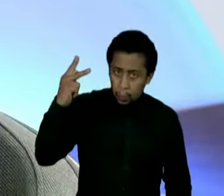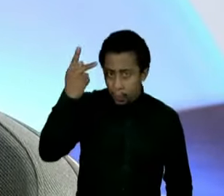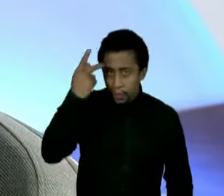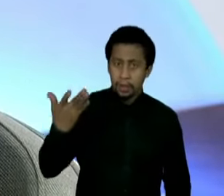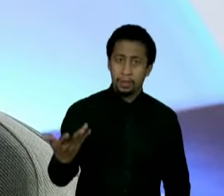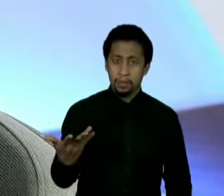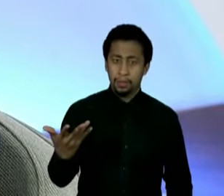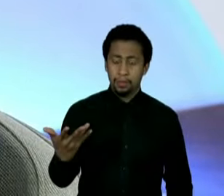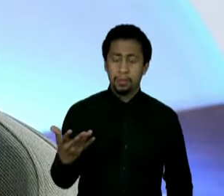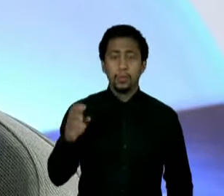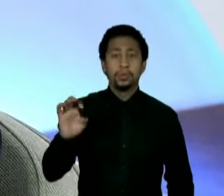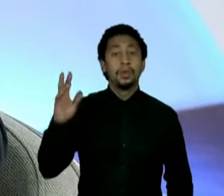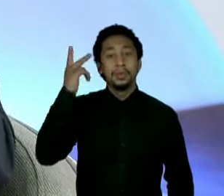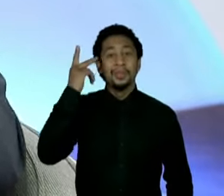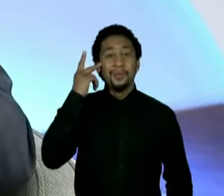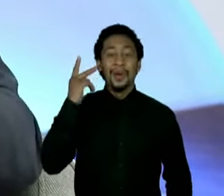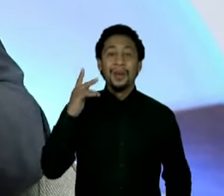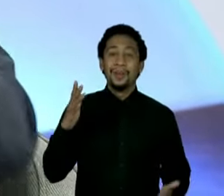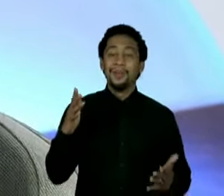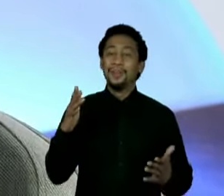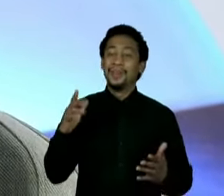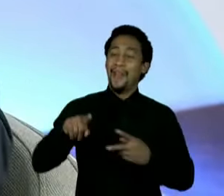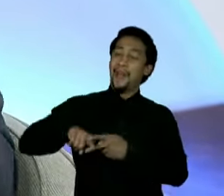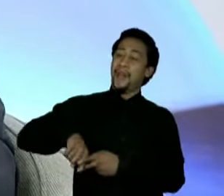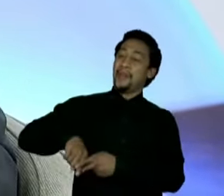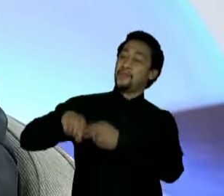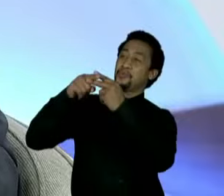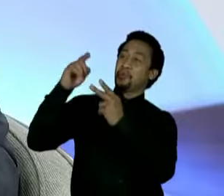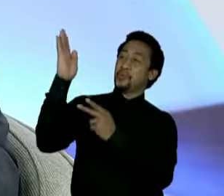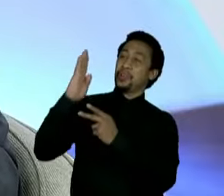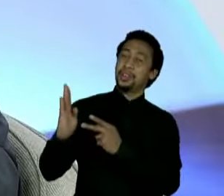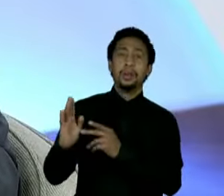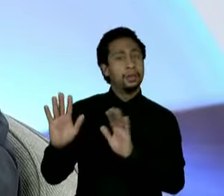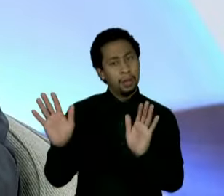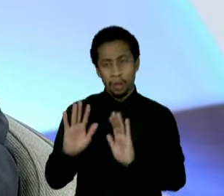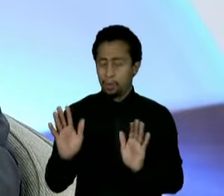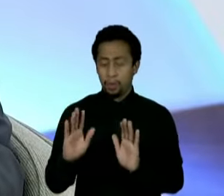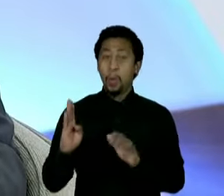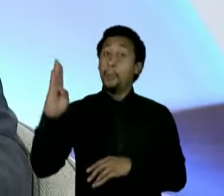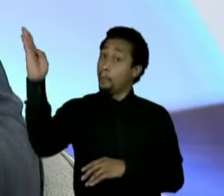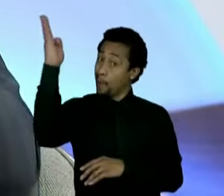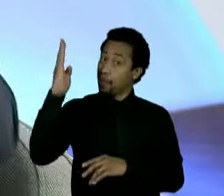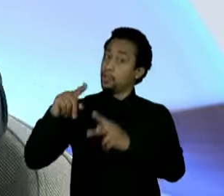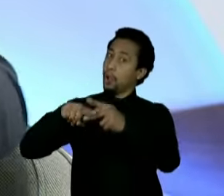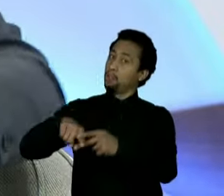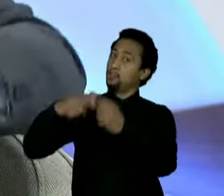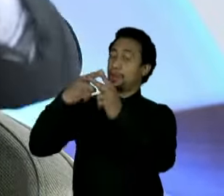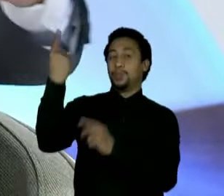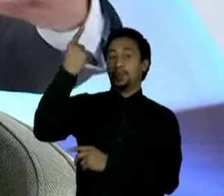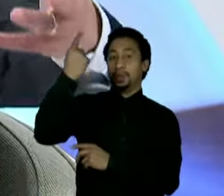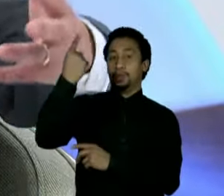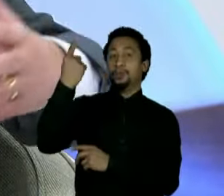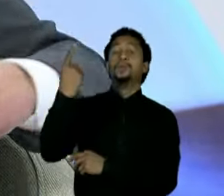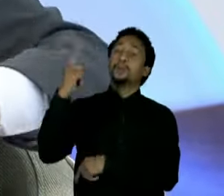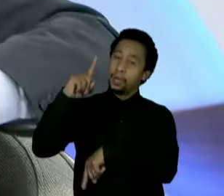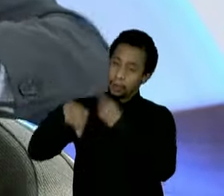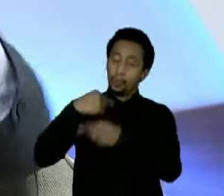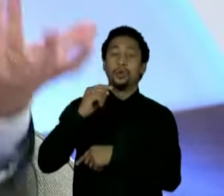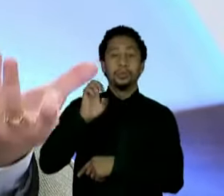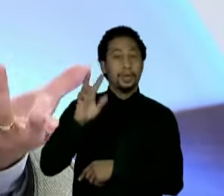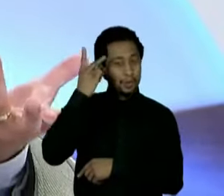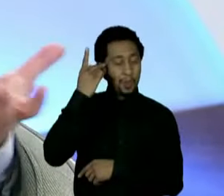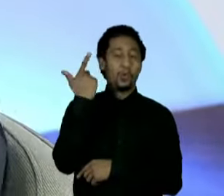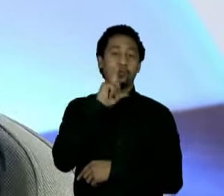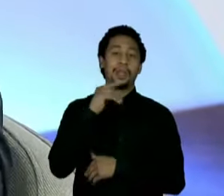acertou o ponteiro com o Brasil. Nós precisamos que o Brasil volte a acertar o ponteiro com o São Paulo. São Paulo sempre coordenou, liderou, São Paulo